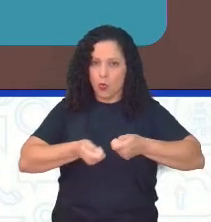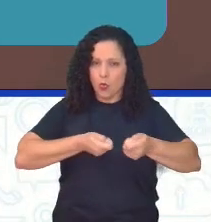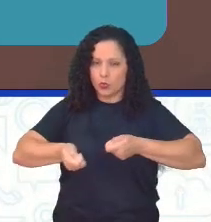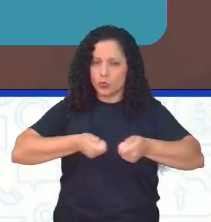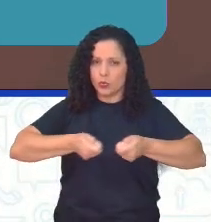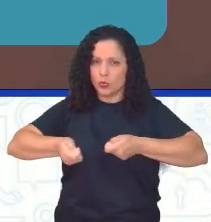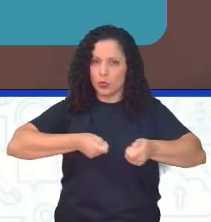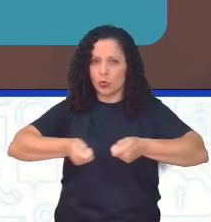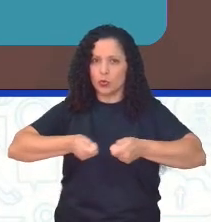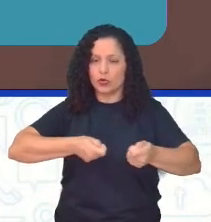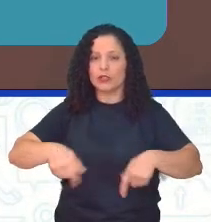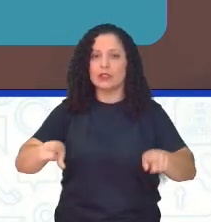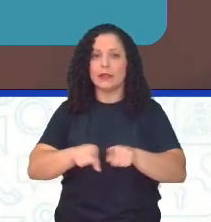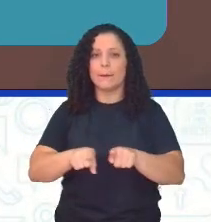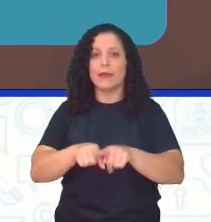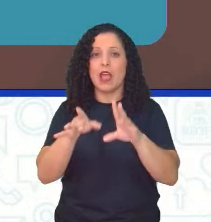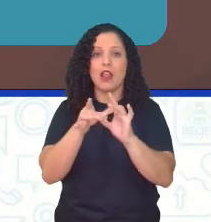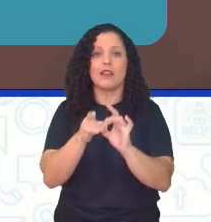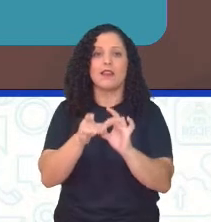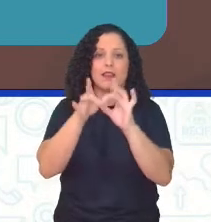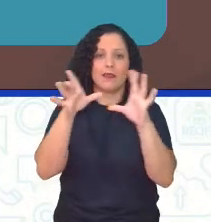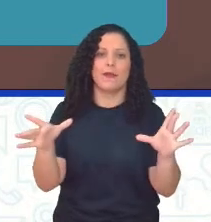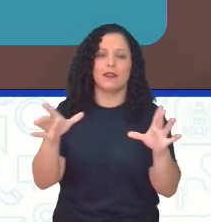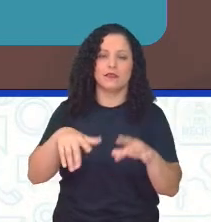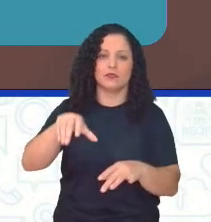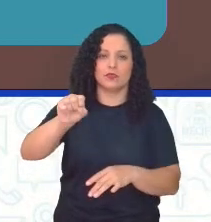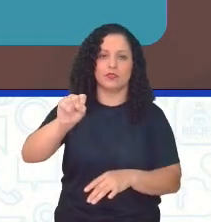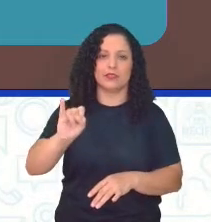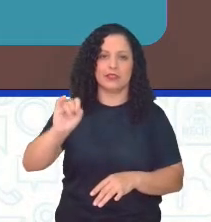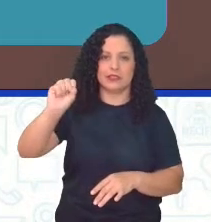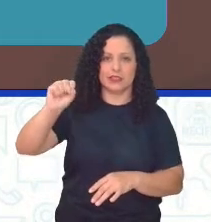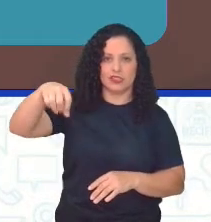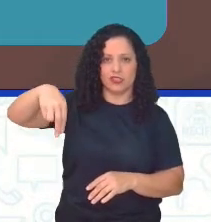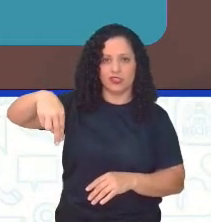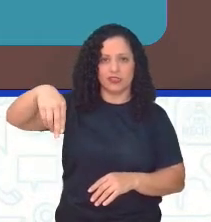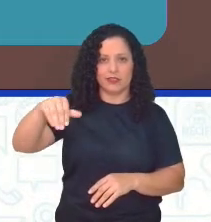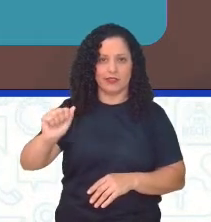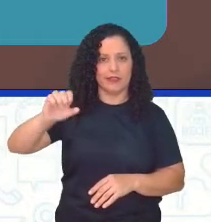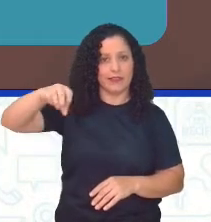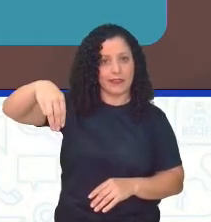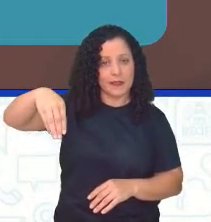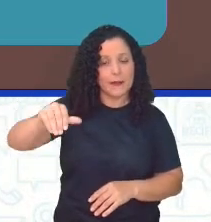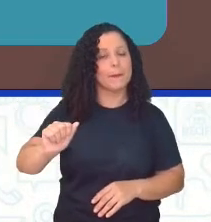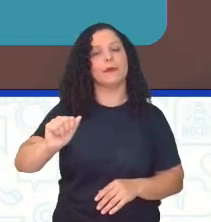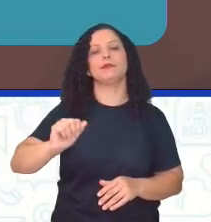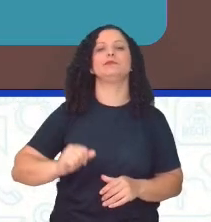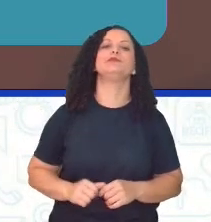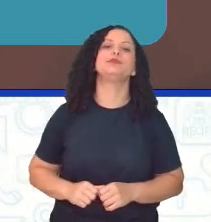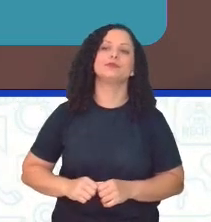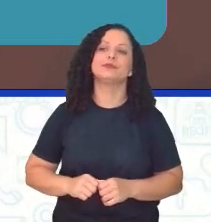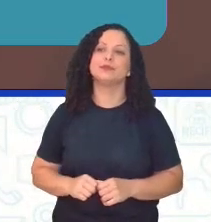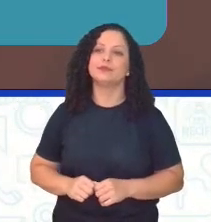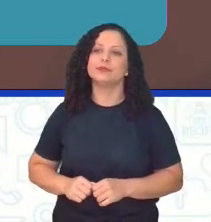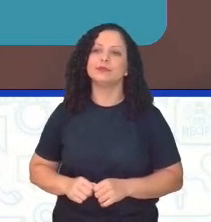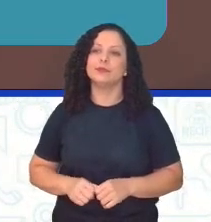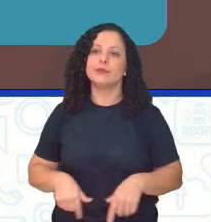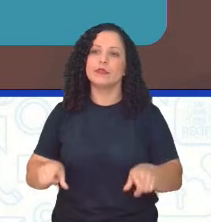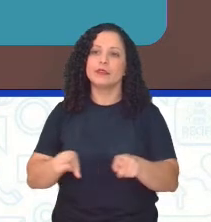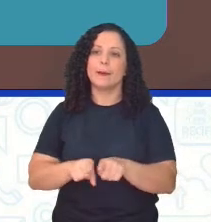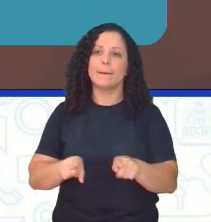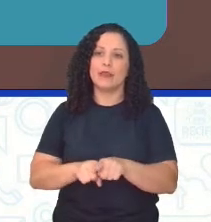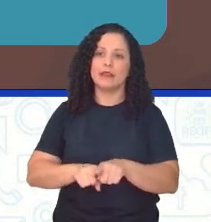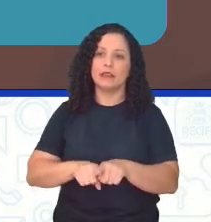SISNAMA, né? Que vai fazer monitoramento, vai dar essas autorizações. De acordo com a Embrapa,